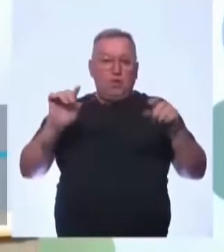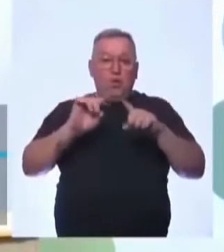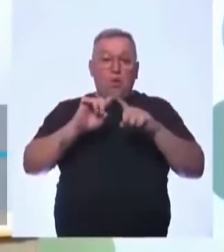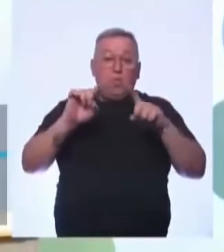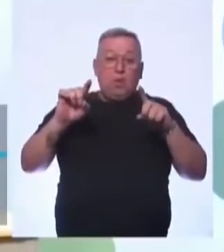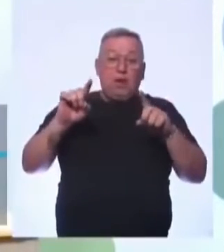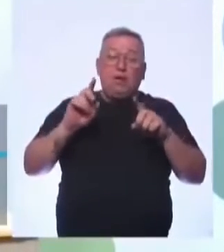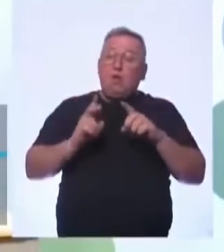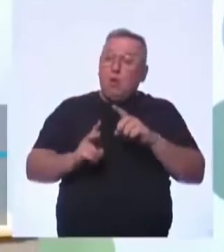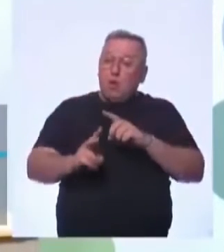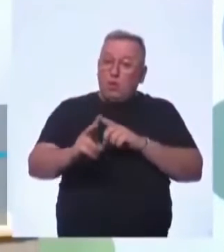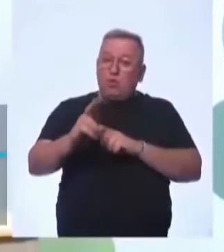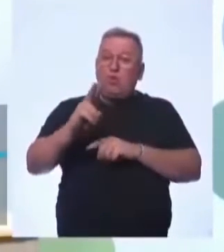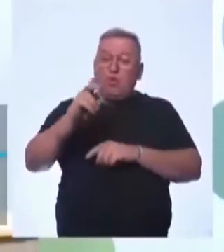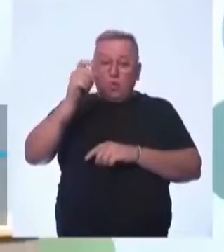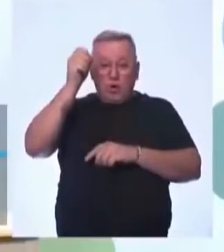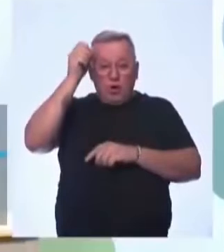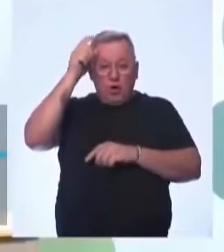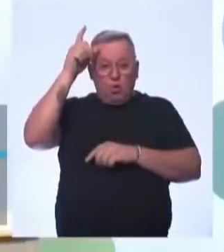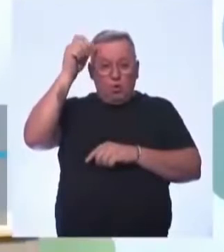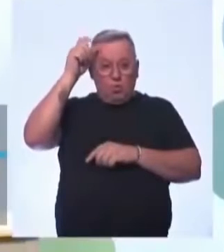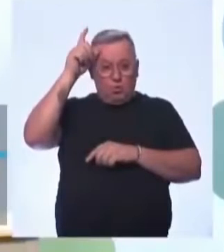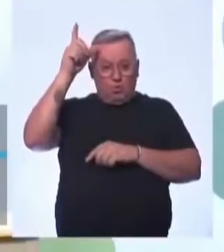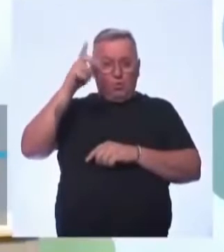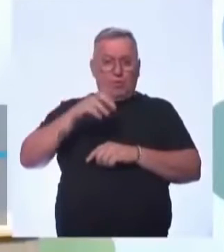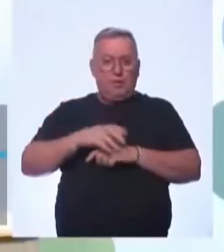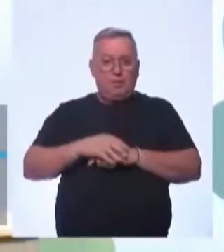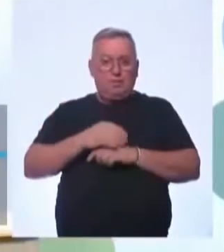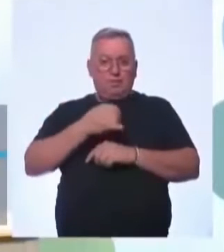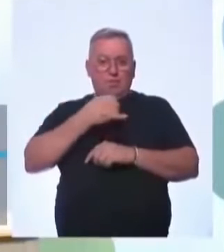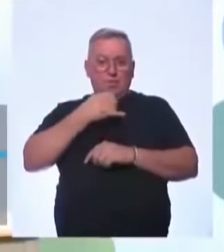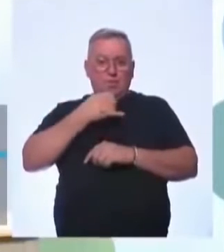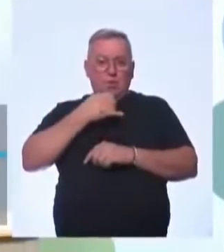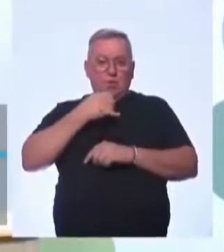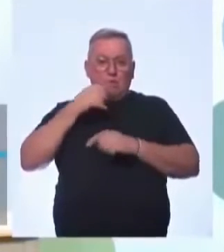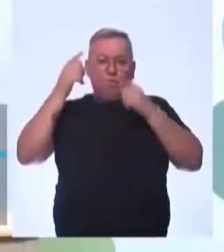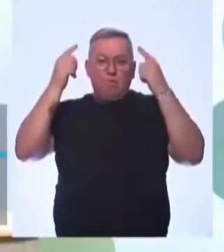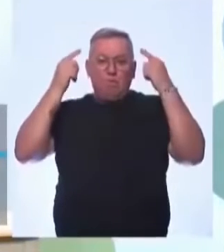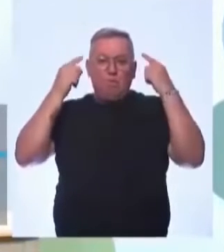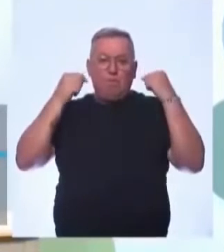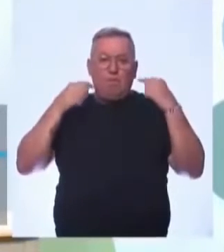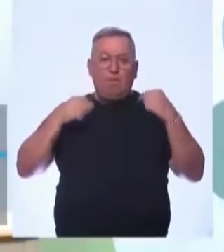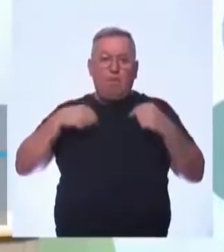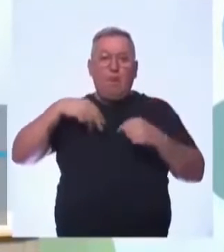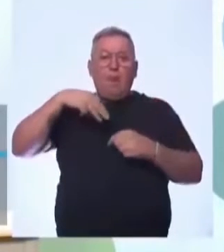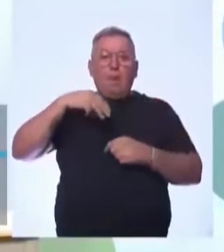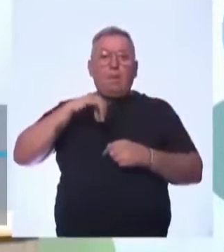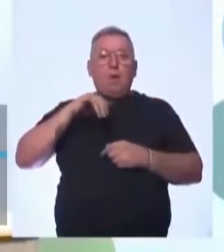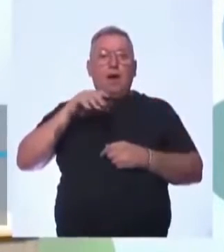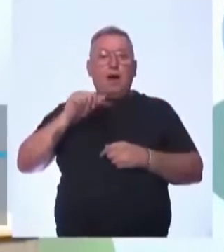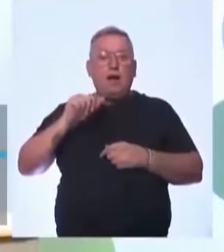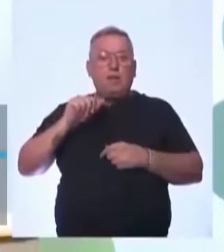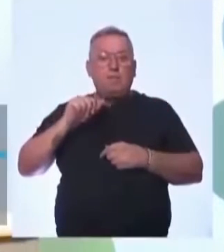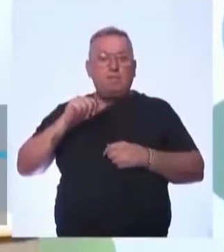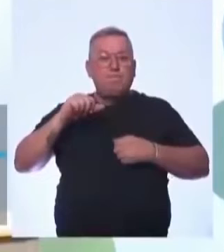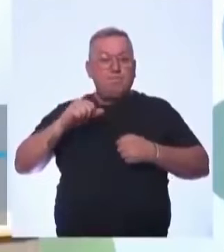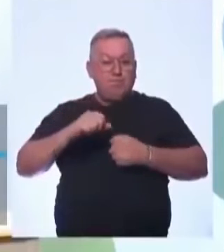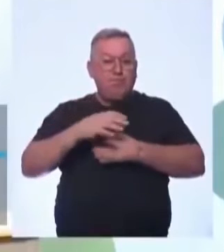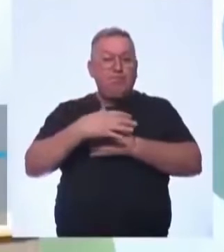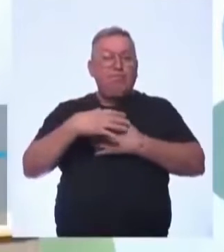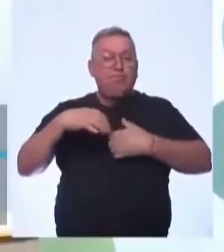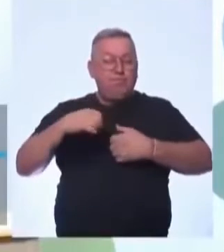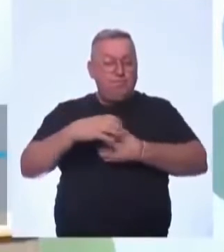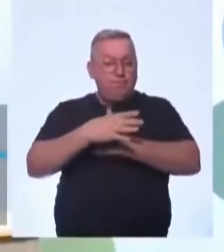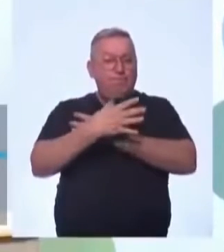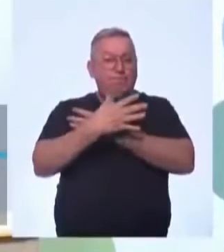a sua cultura viva. Então, como, por exemplo, os maias, que tiveram aí uma dizimação em massa, mas,